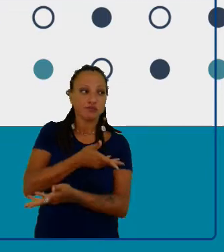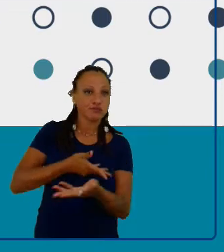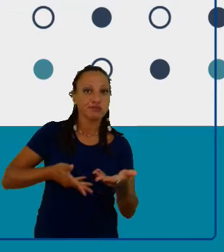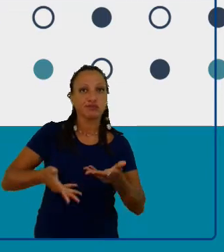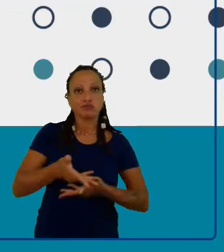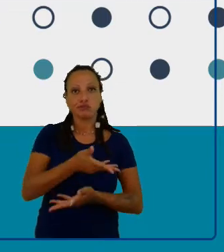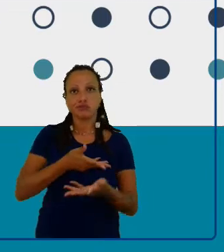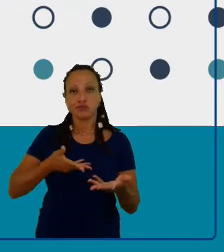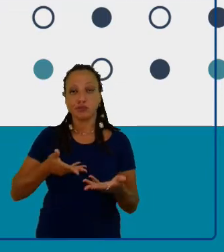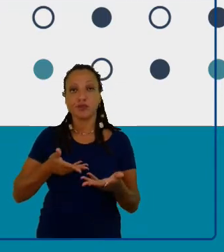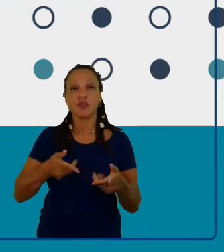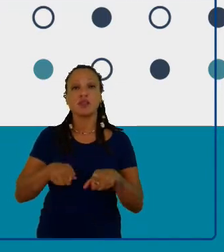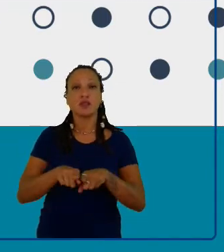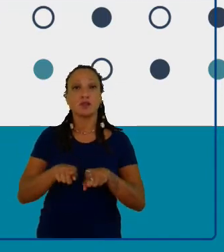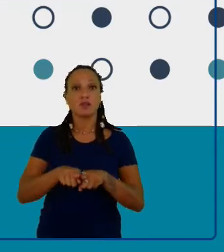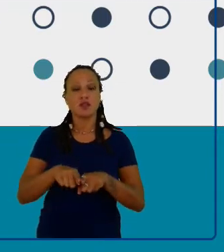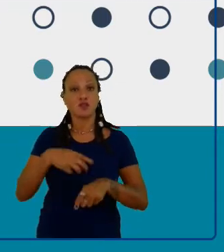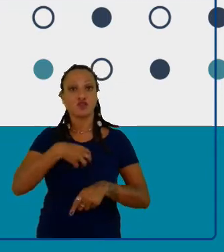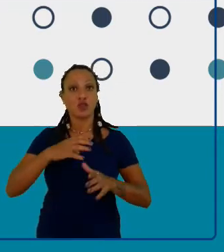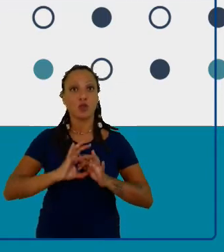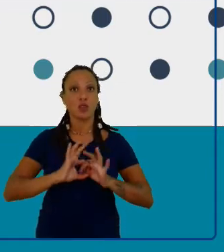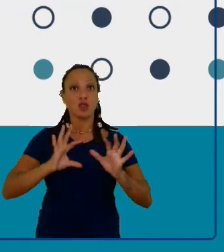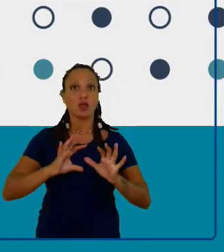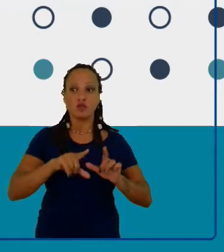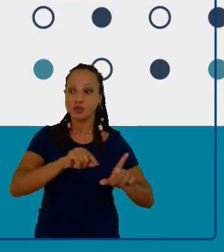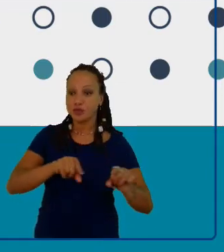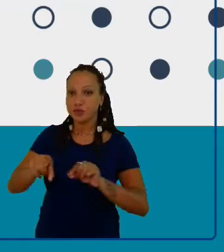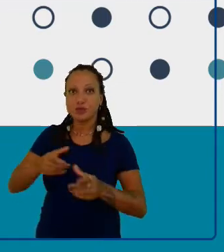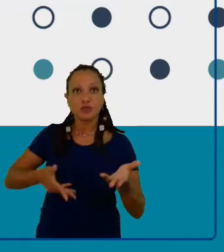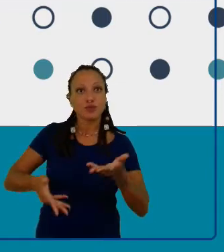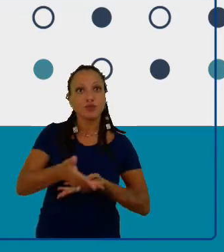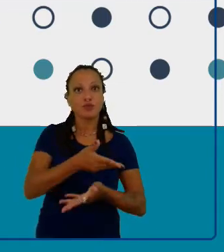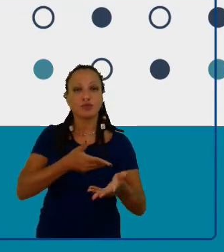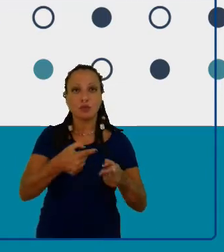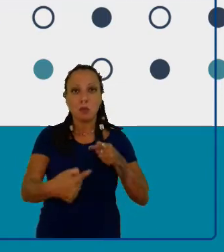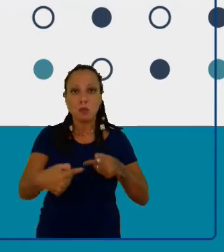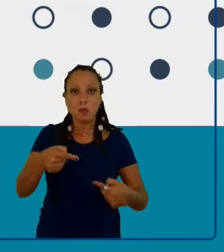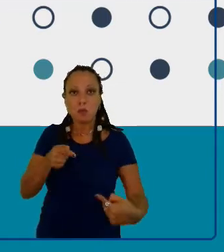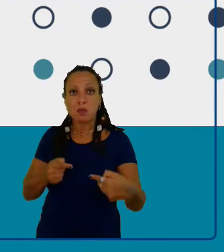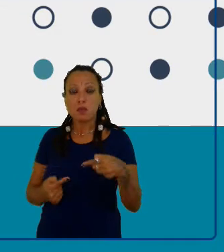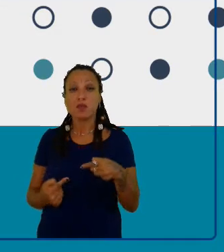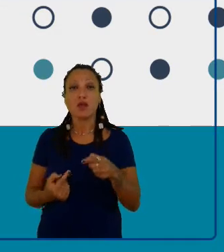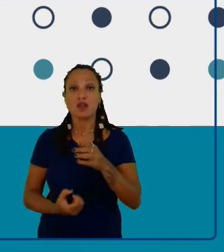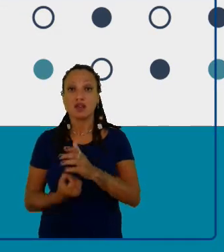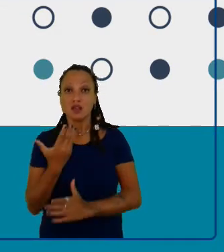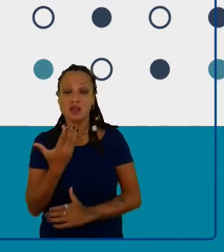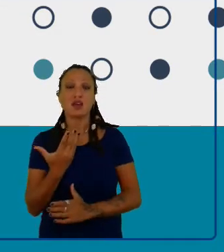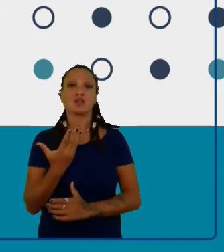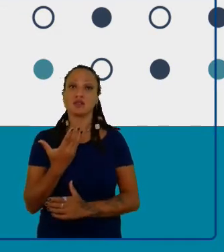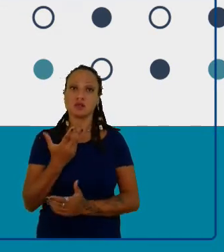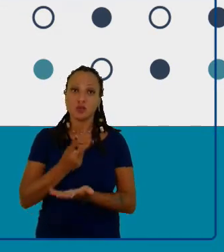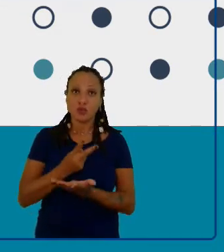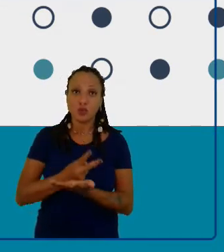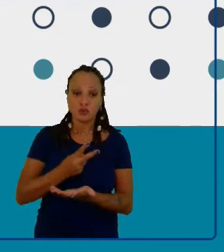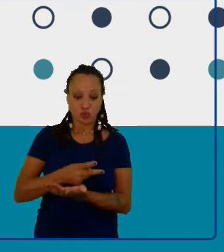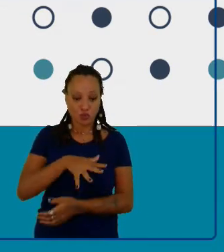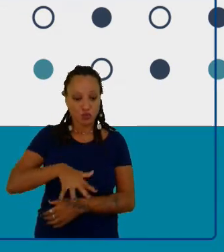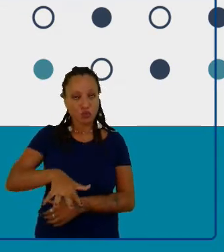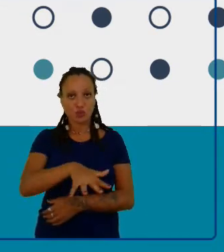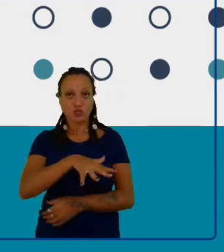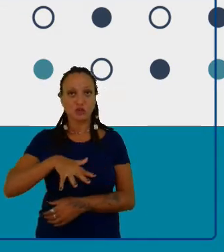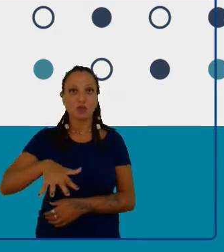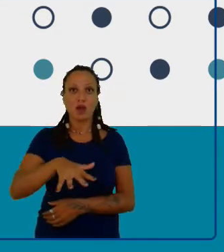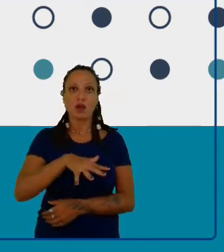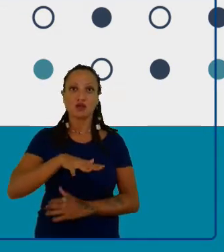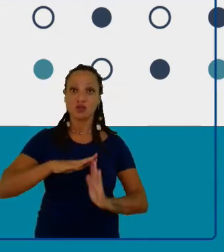a gestão democrática, com a criação e com a manutenção desse espaço, desse território da escola,